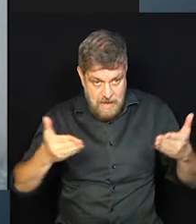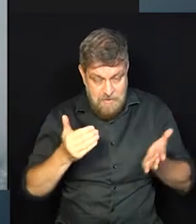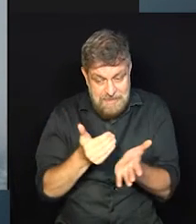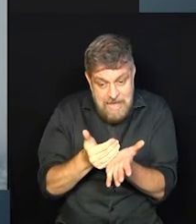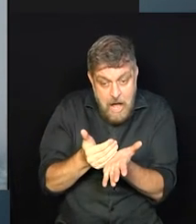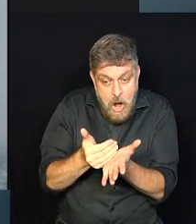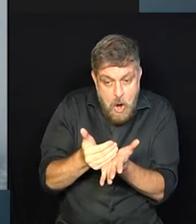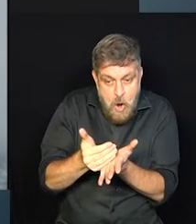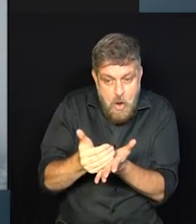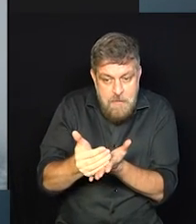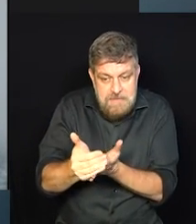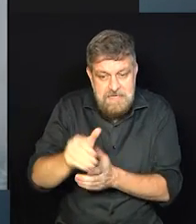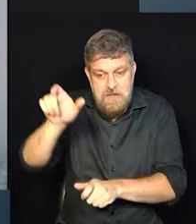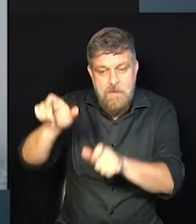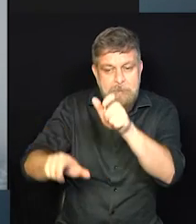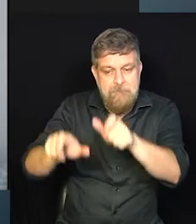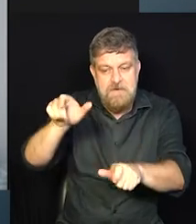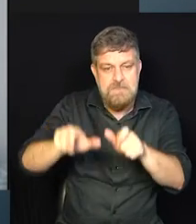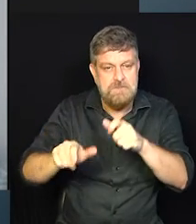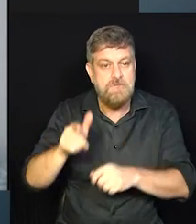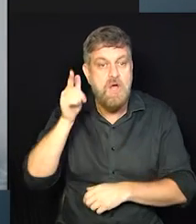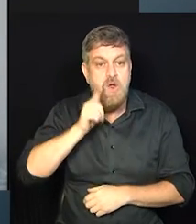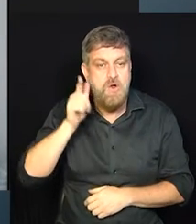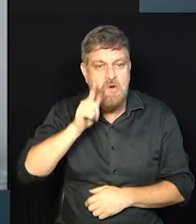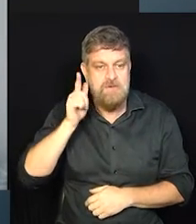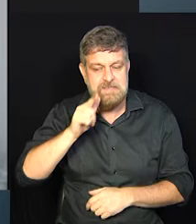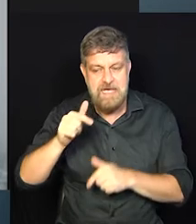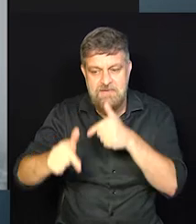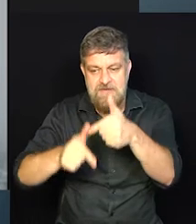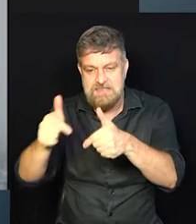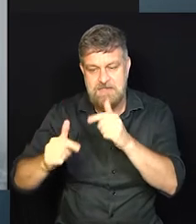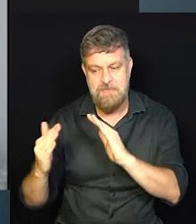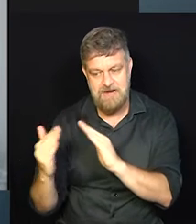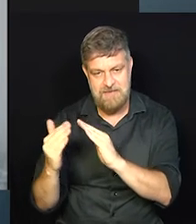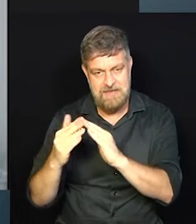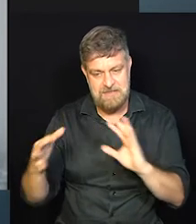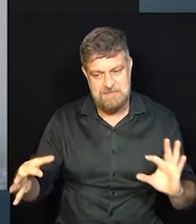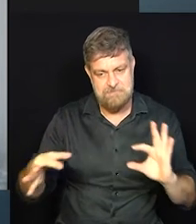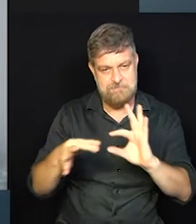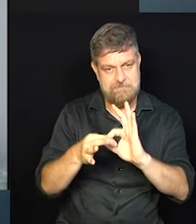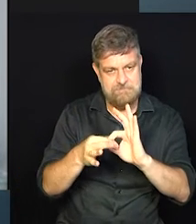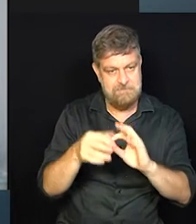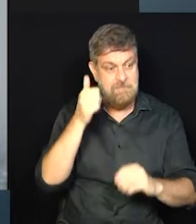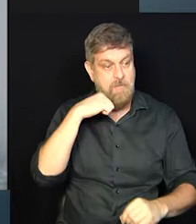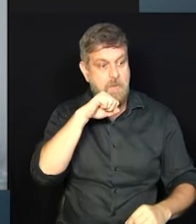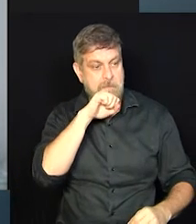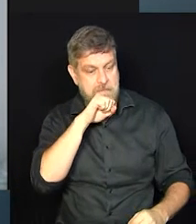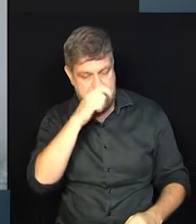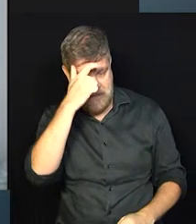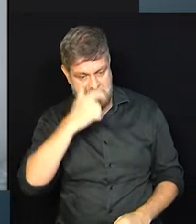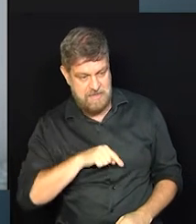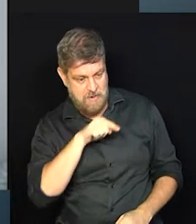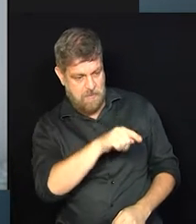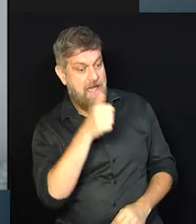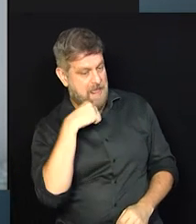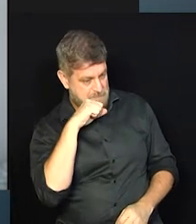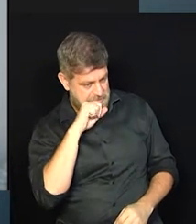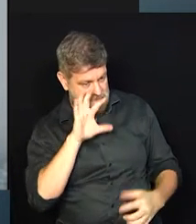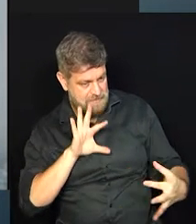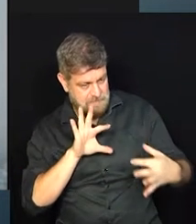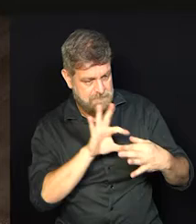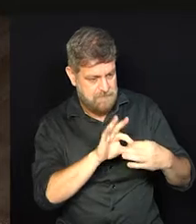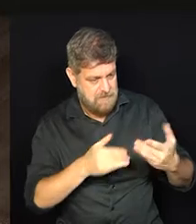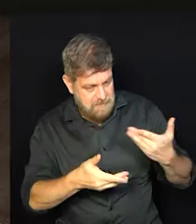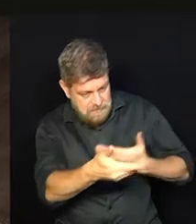entrando nisso. Muita gente que tem dons, né? Que consegue conciliar agora. Então, uma ajuda a outra também. A gente está tudo bem parecido, realmente.